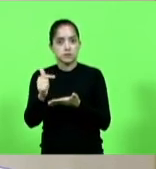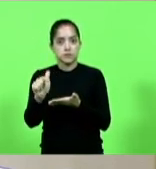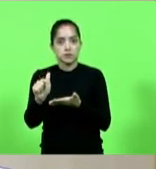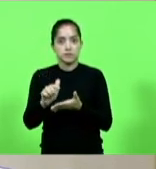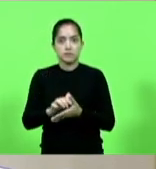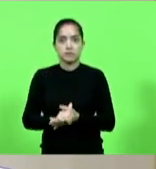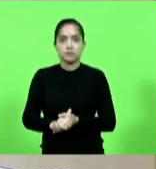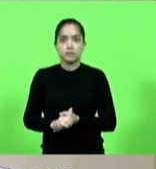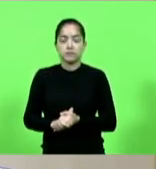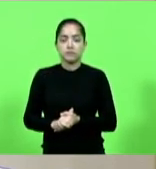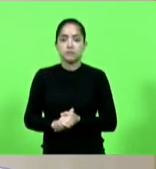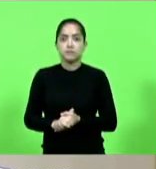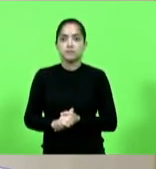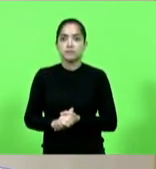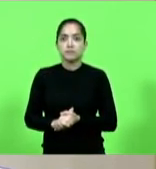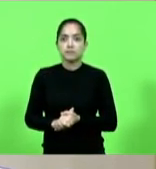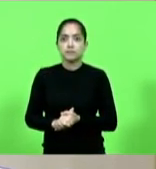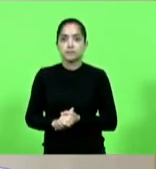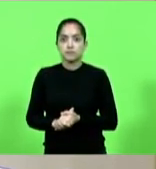Por gentileza.